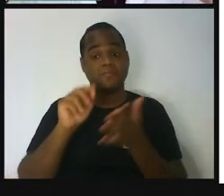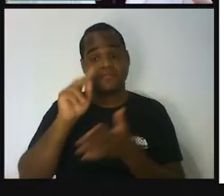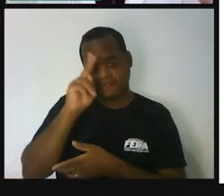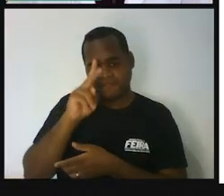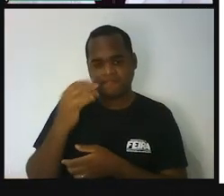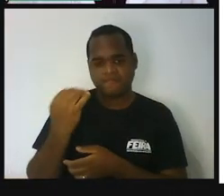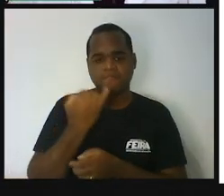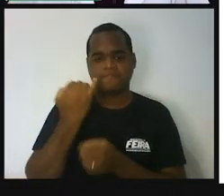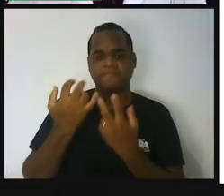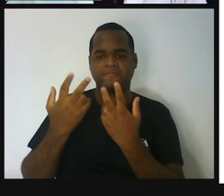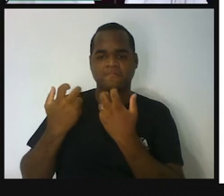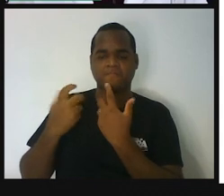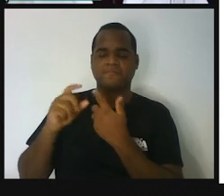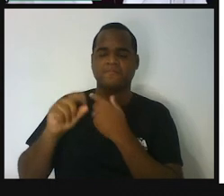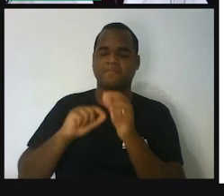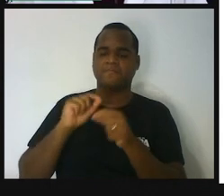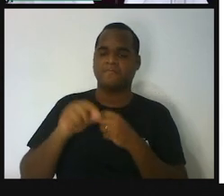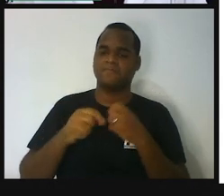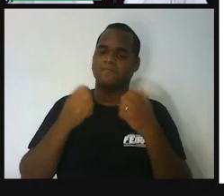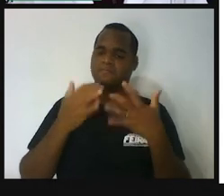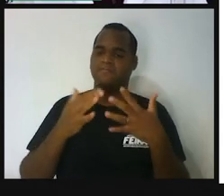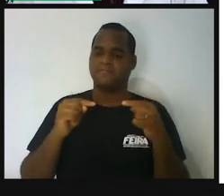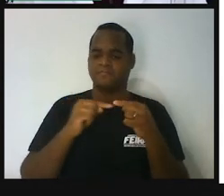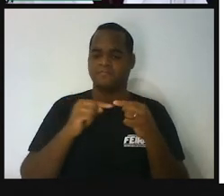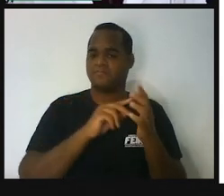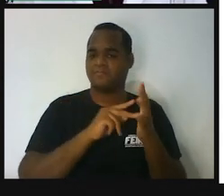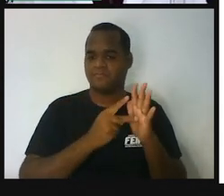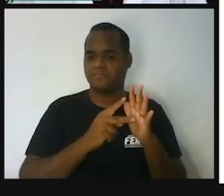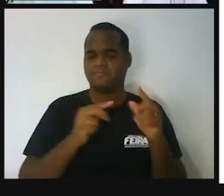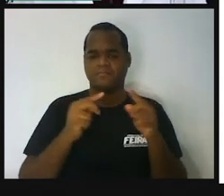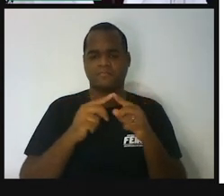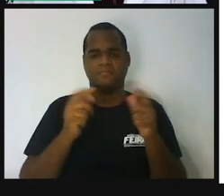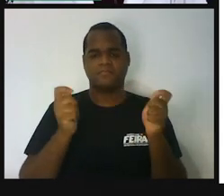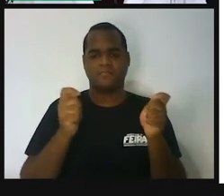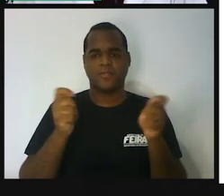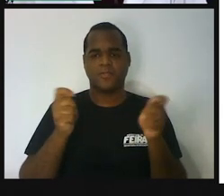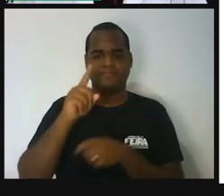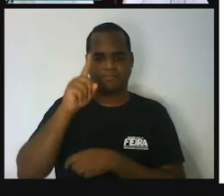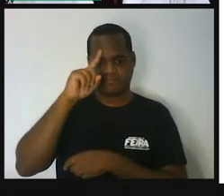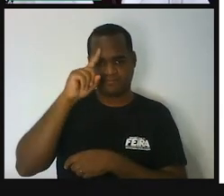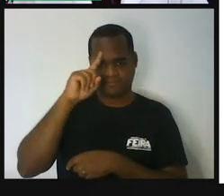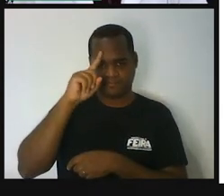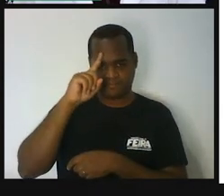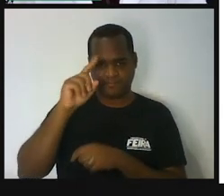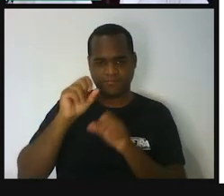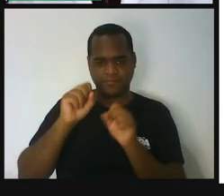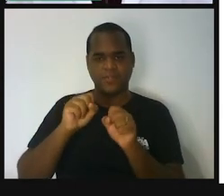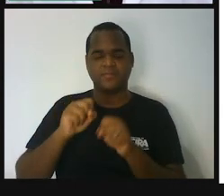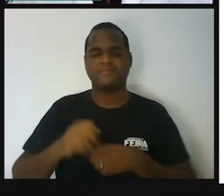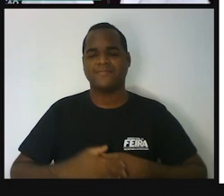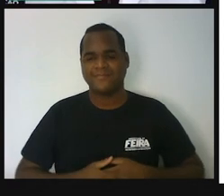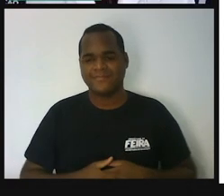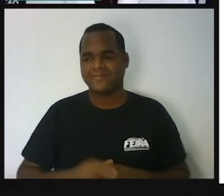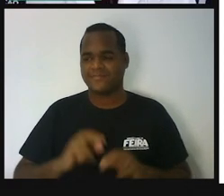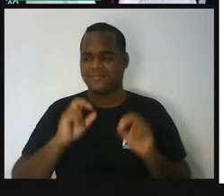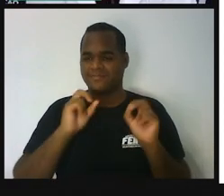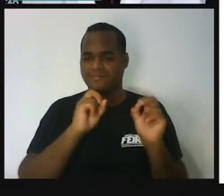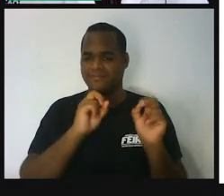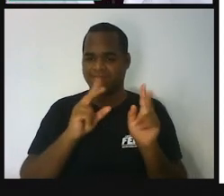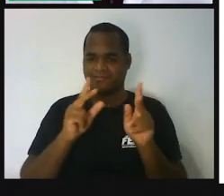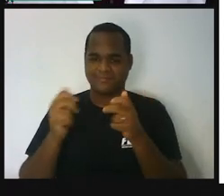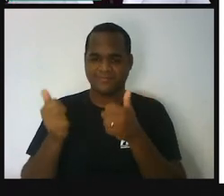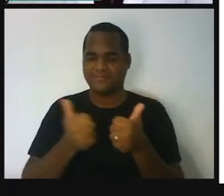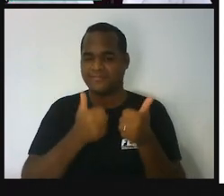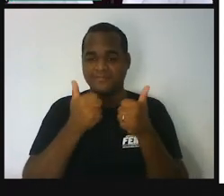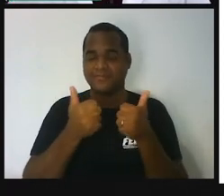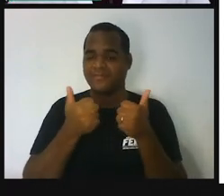a perceber que a geometria, ela faz parte do seu dia a dia, com certeza. Belezinha? Bom,